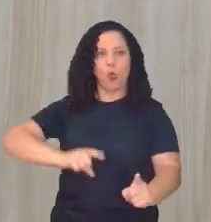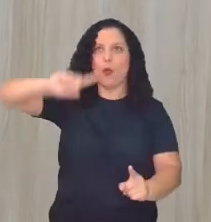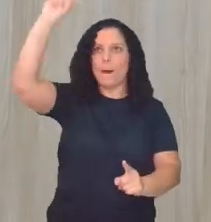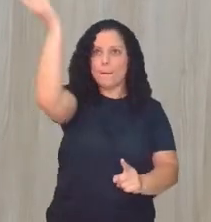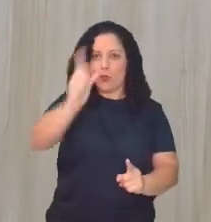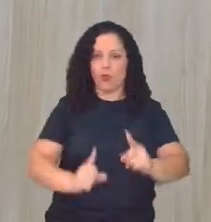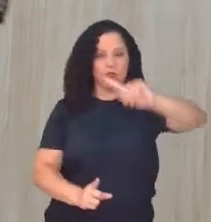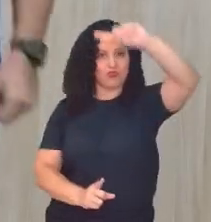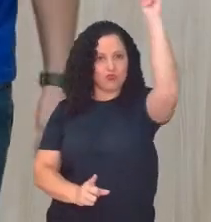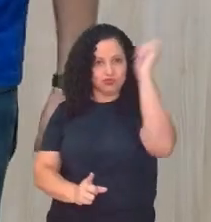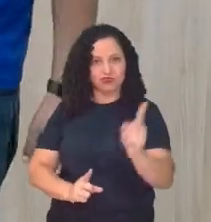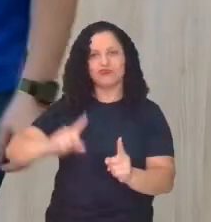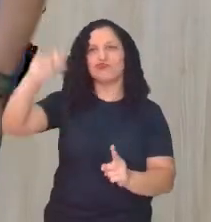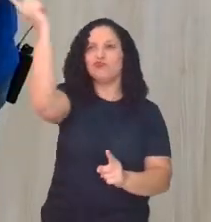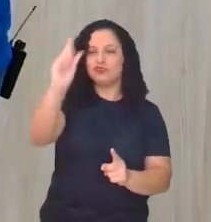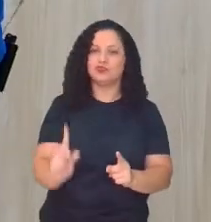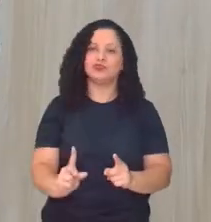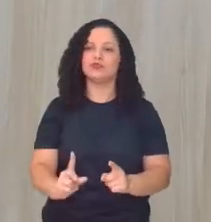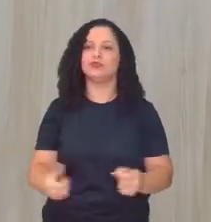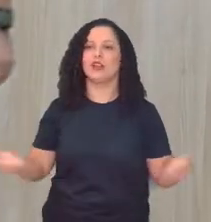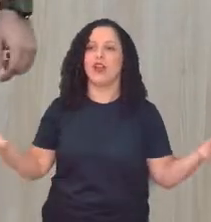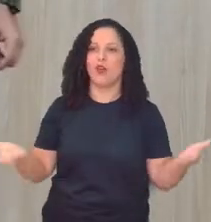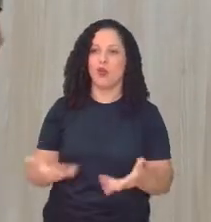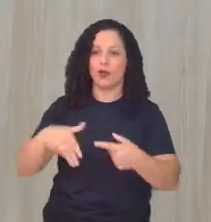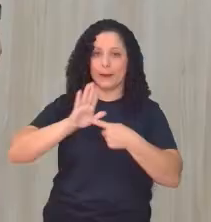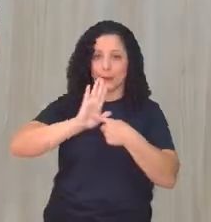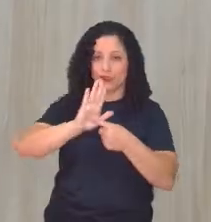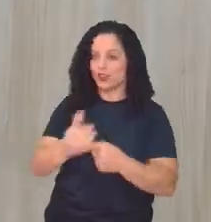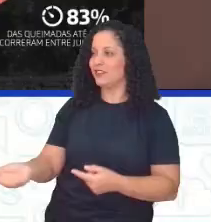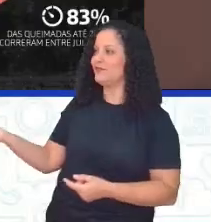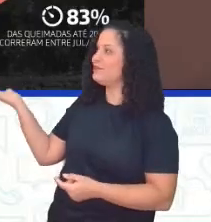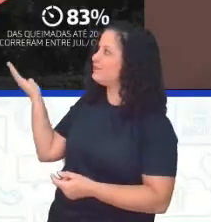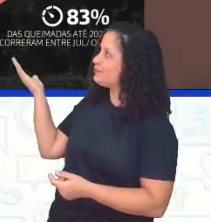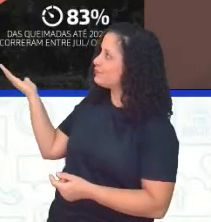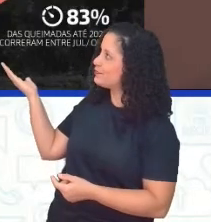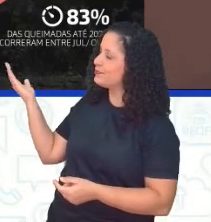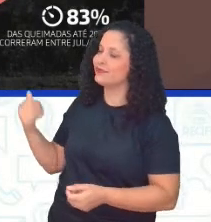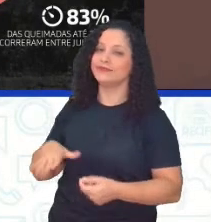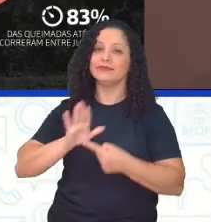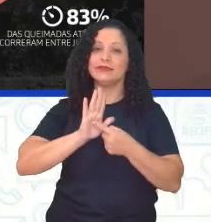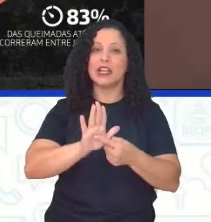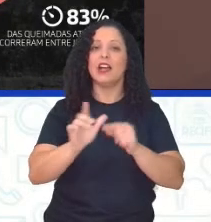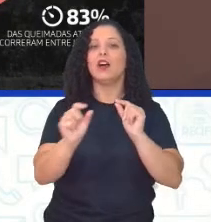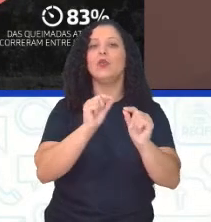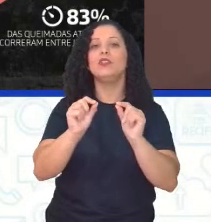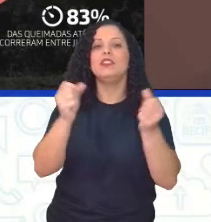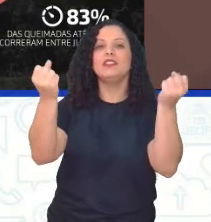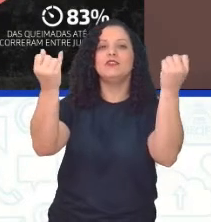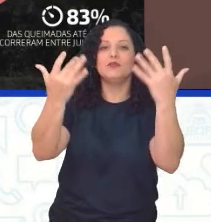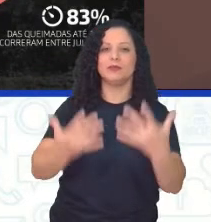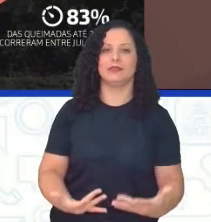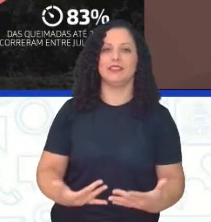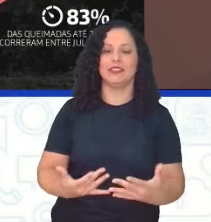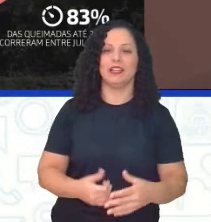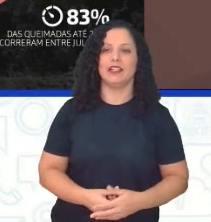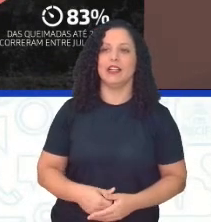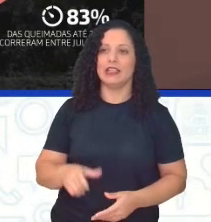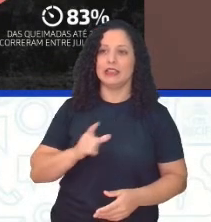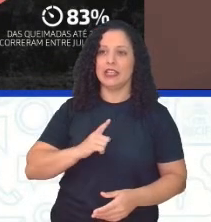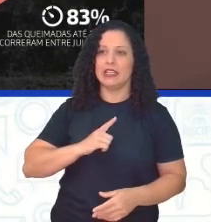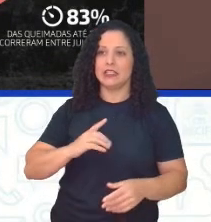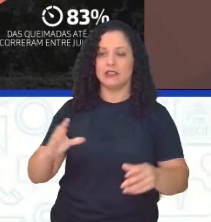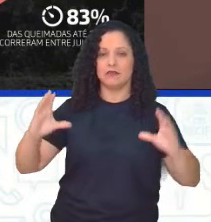Porque vai chegar esse infográfico aqui, muito interativo na tela de vocês. E a gente vai começar falando deste mapa